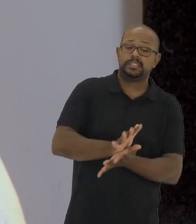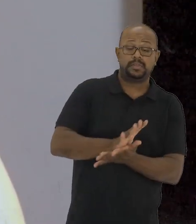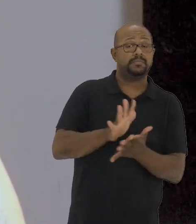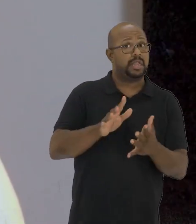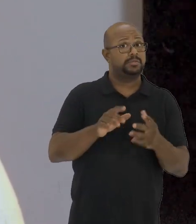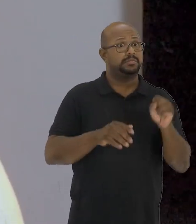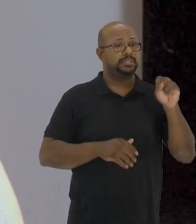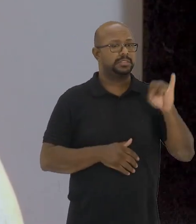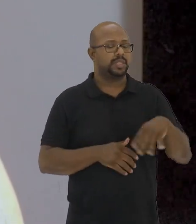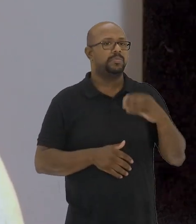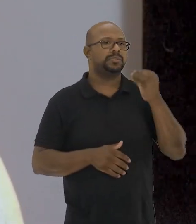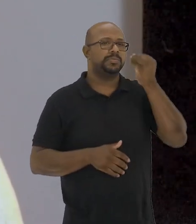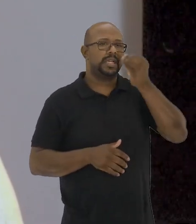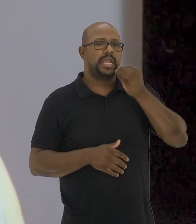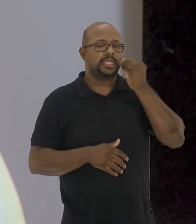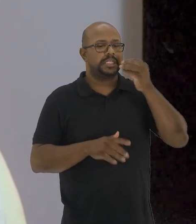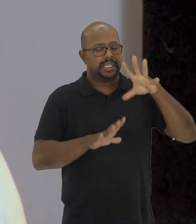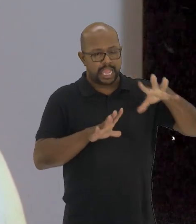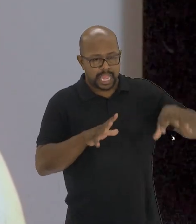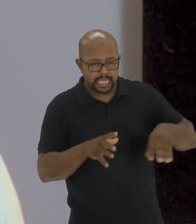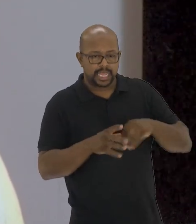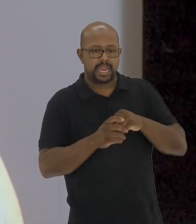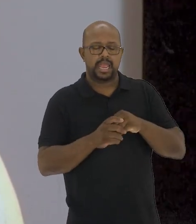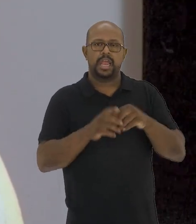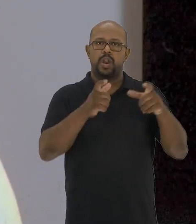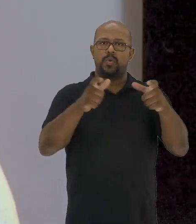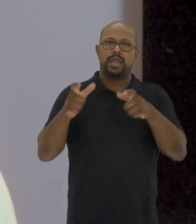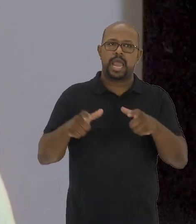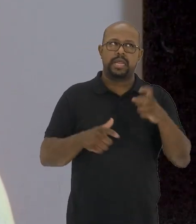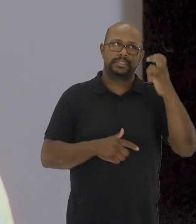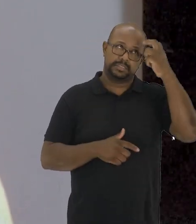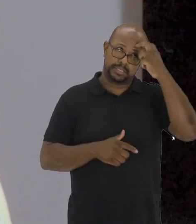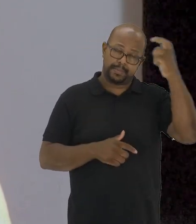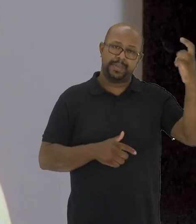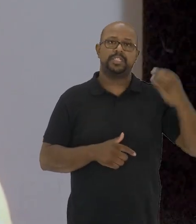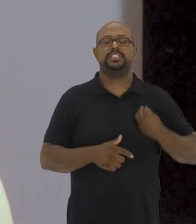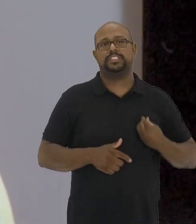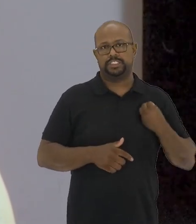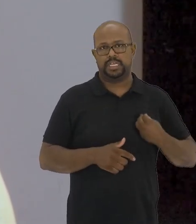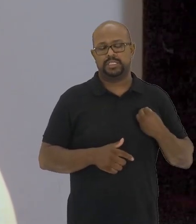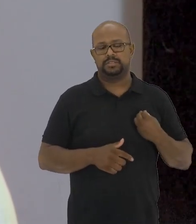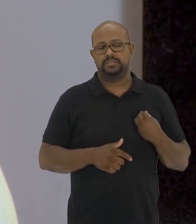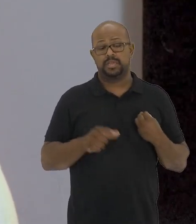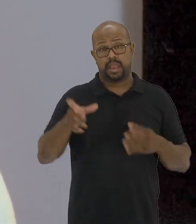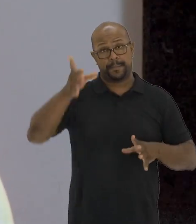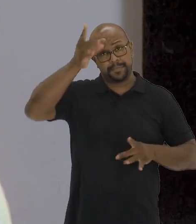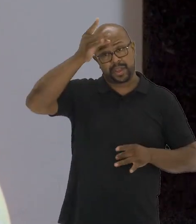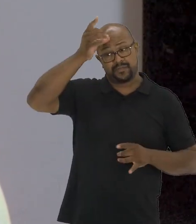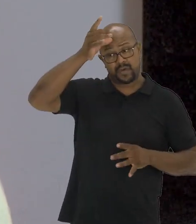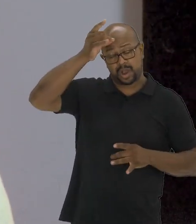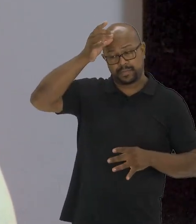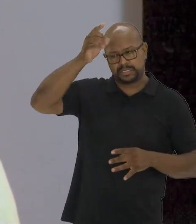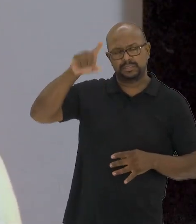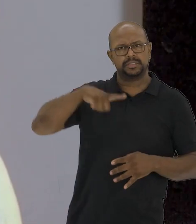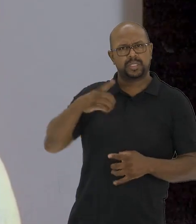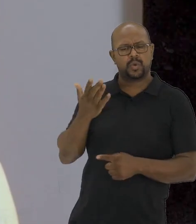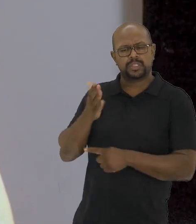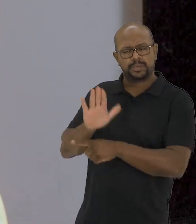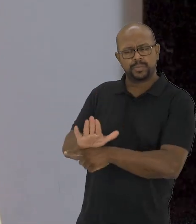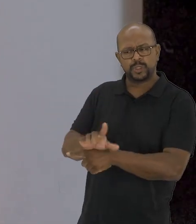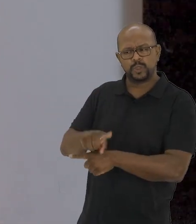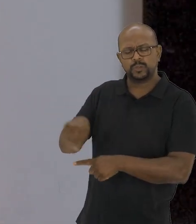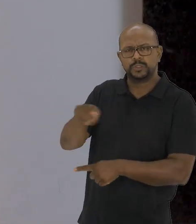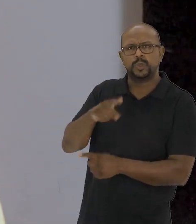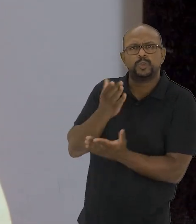experiência de opressão e sim como uma experiência que agrega lugares e saberes de existência. A